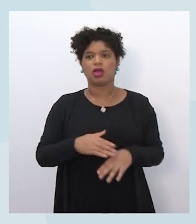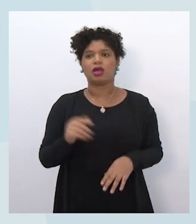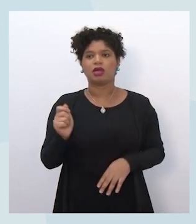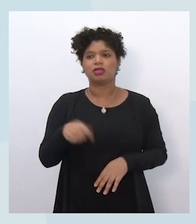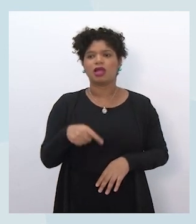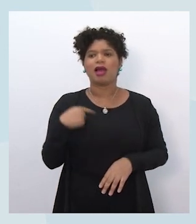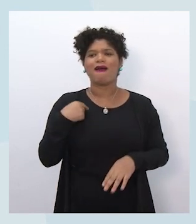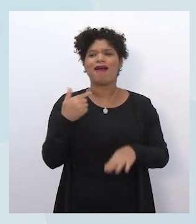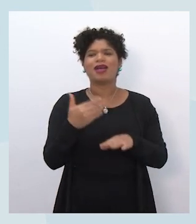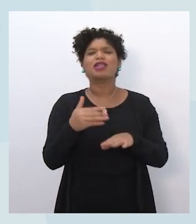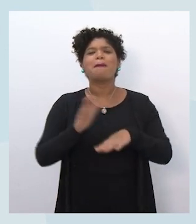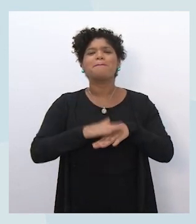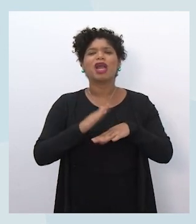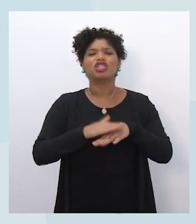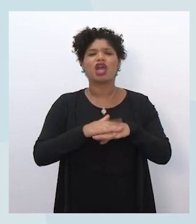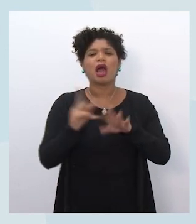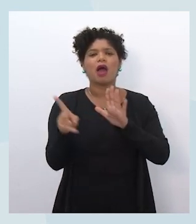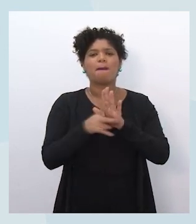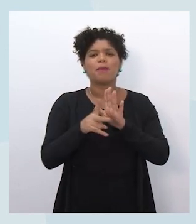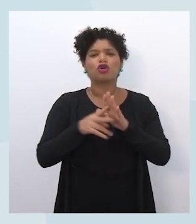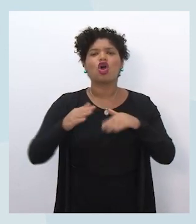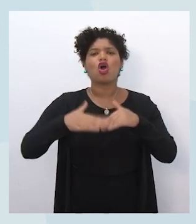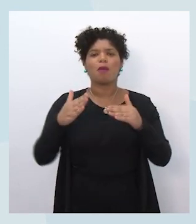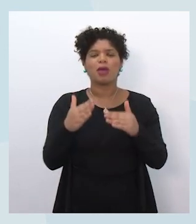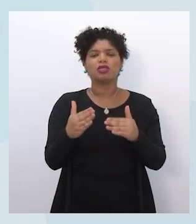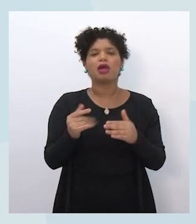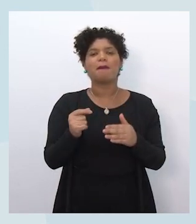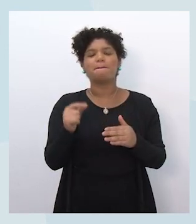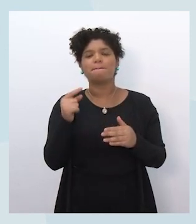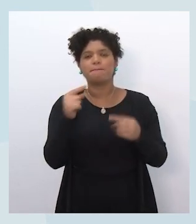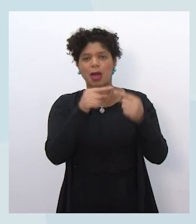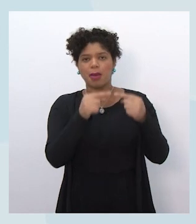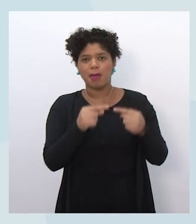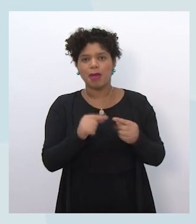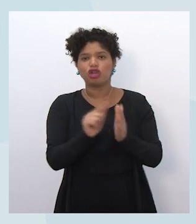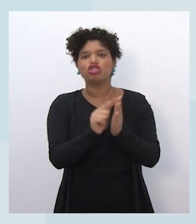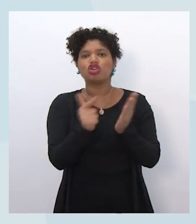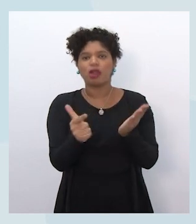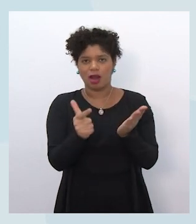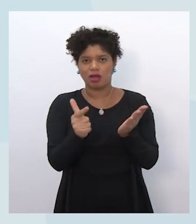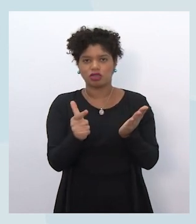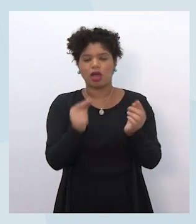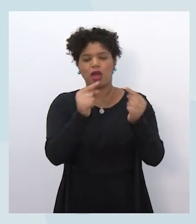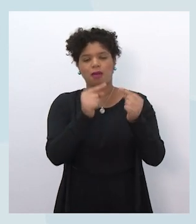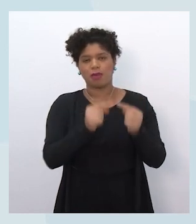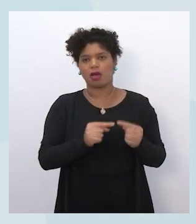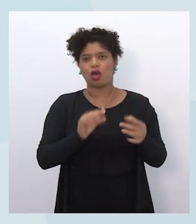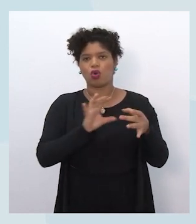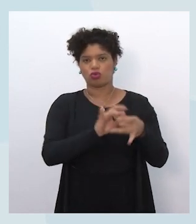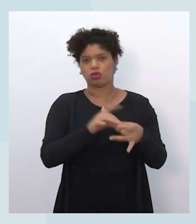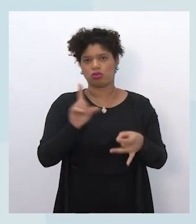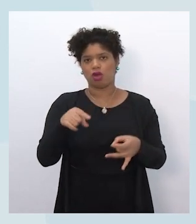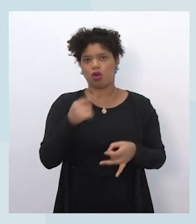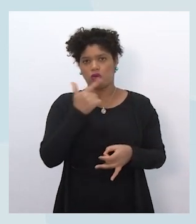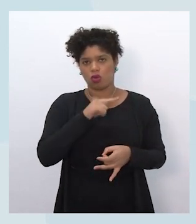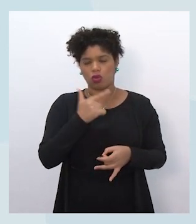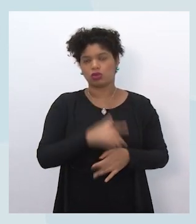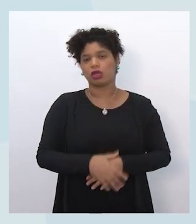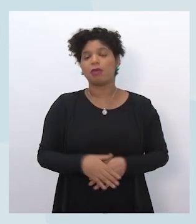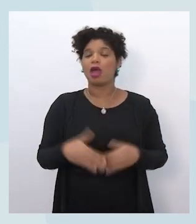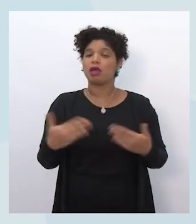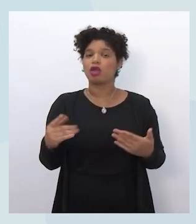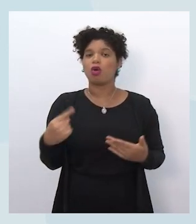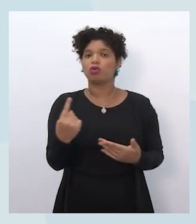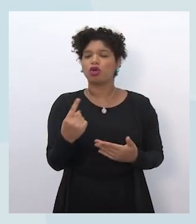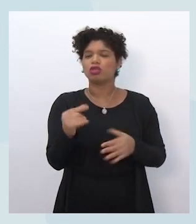que é esse praticar o efeito sentido em imagens, em texto jornalístico. Então, essa é a forma